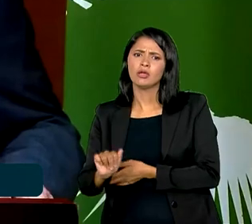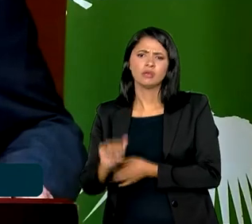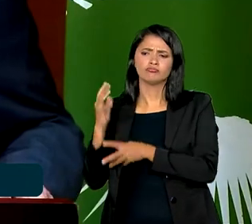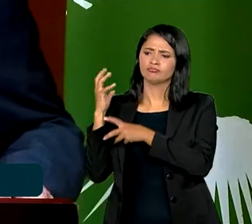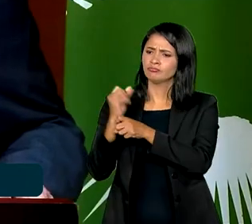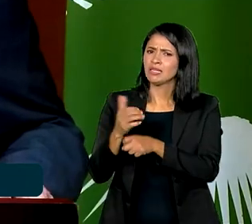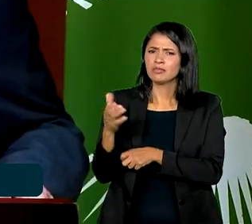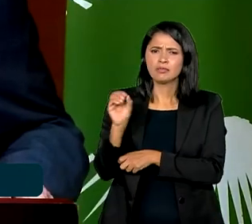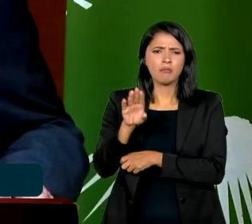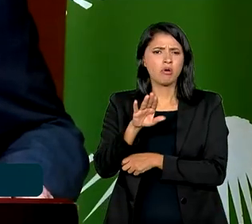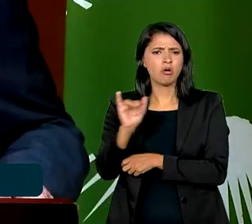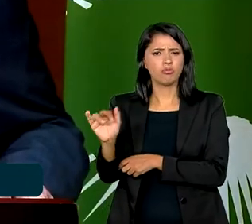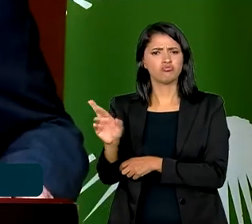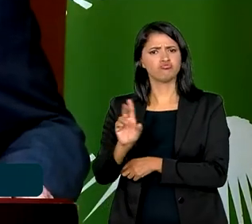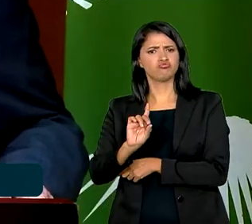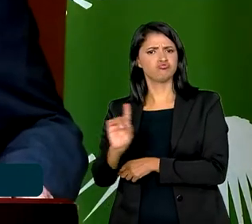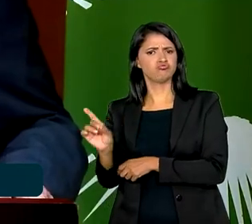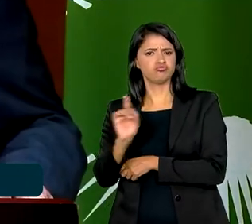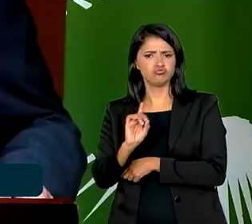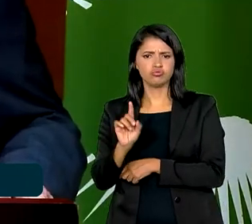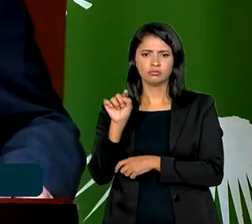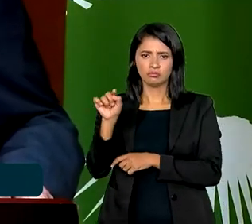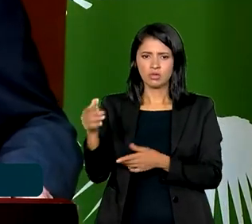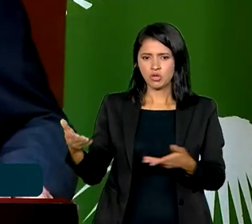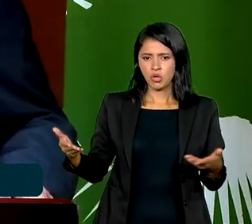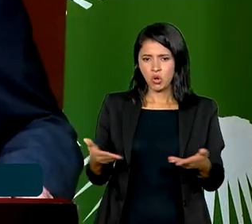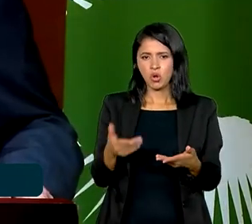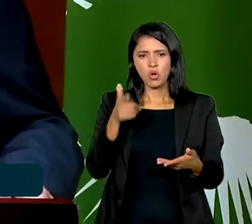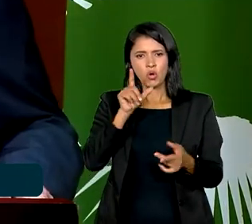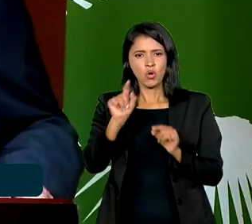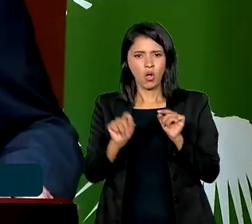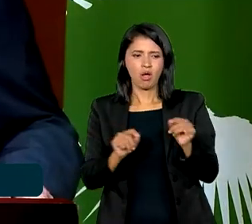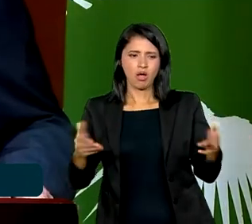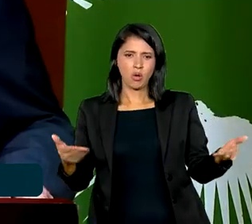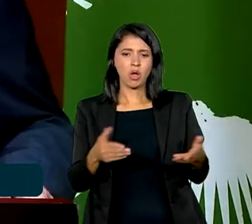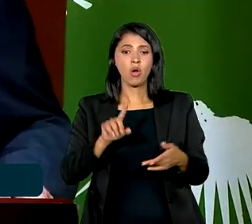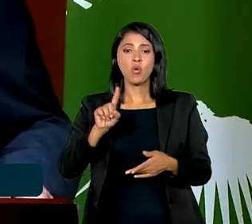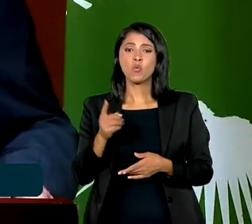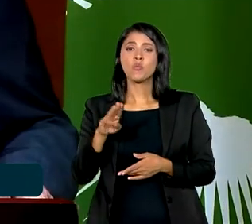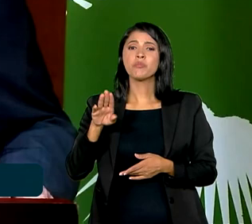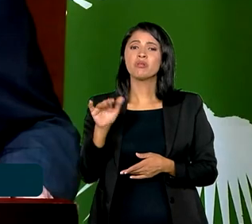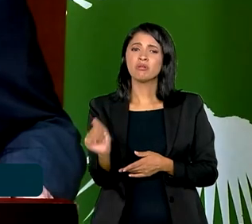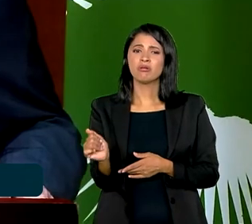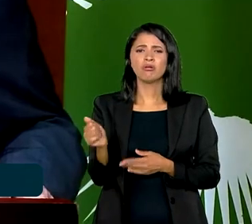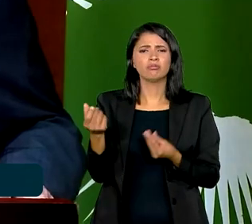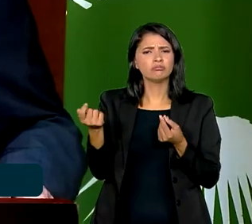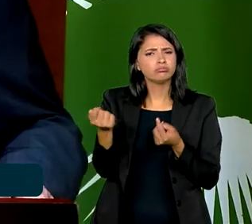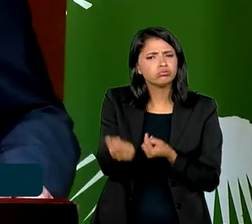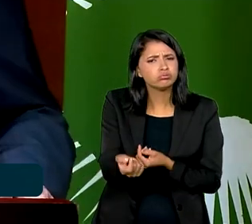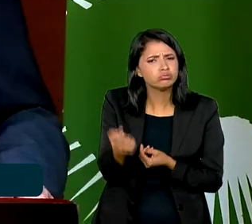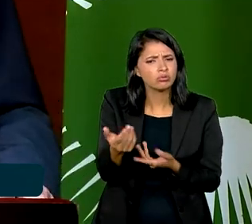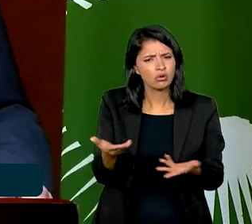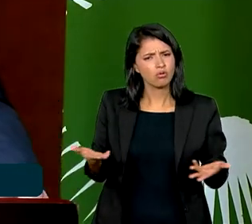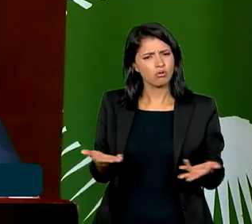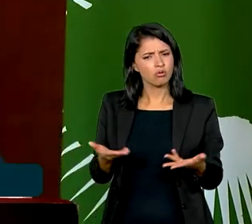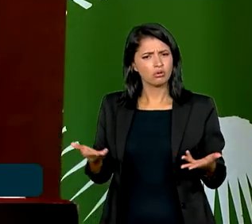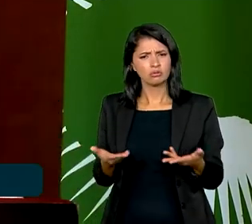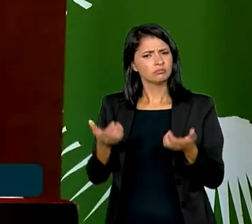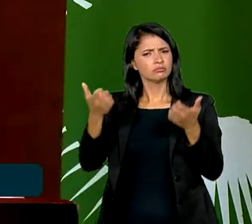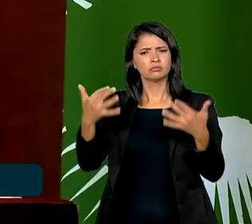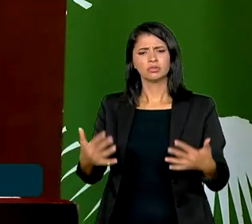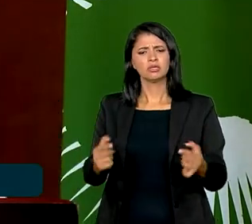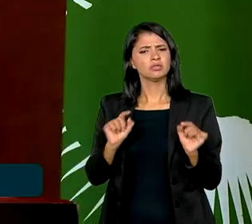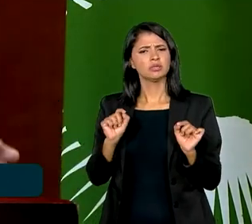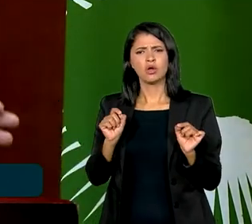bilhões de dólares. Hoje, esse fluxo é de apenas 1 bilhão e 700 milhões de dólares. Não tem explicação.